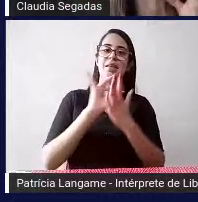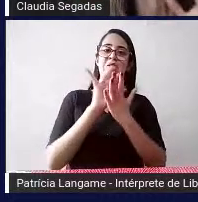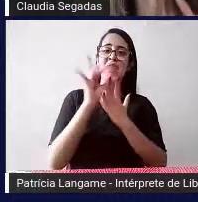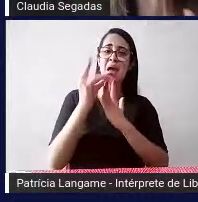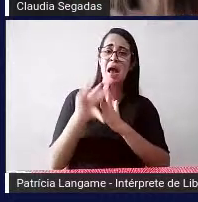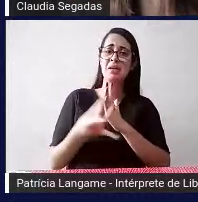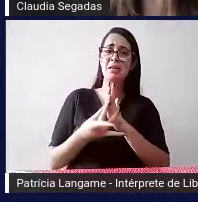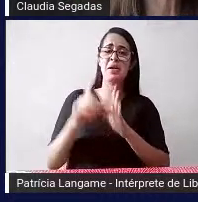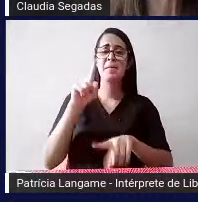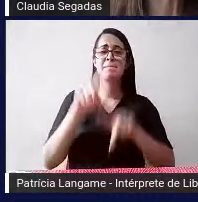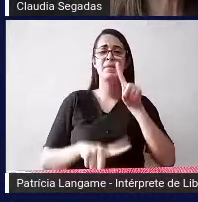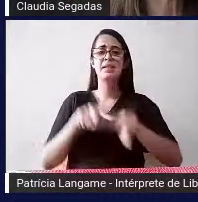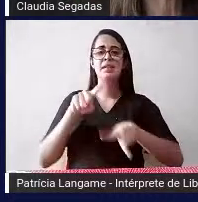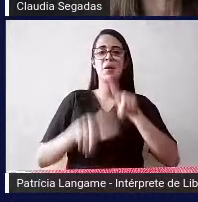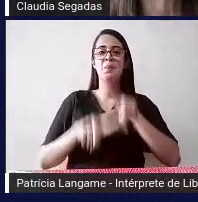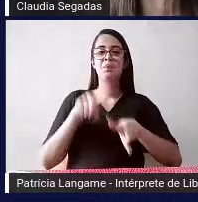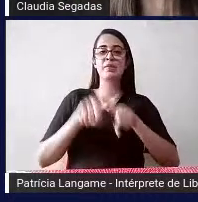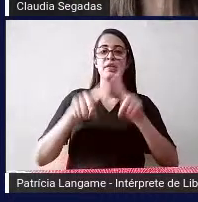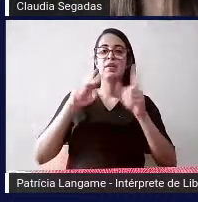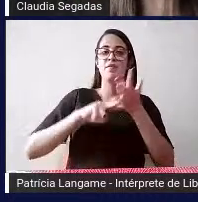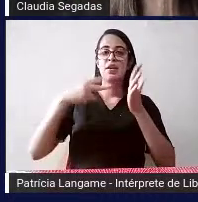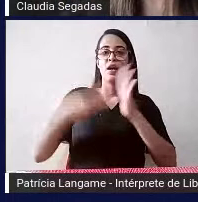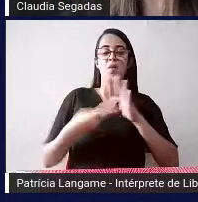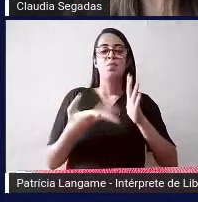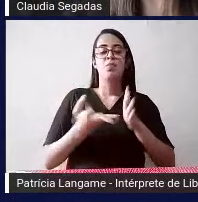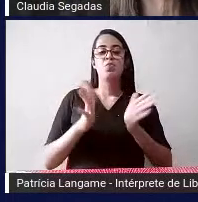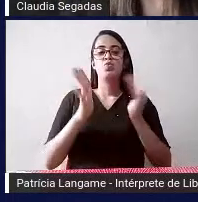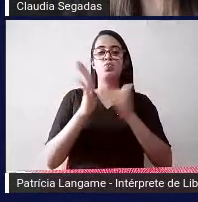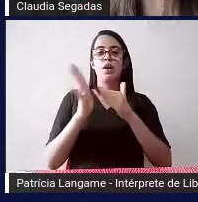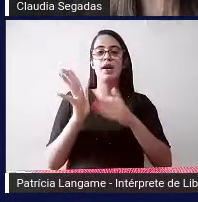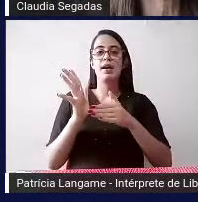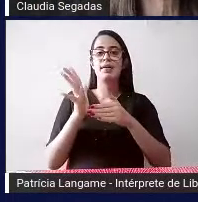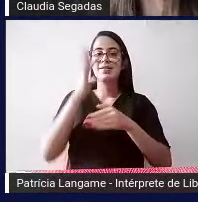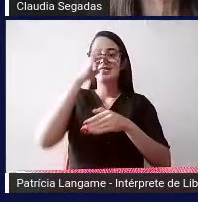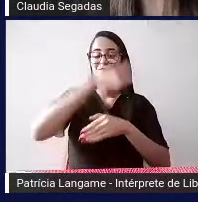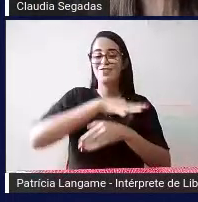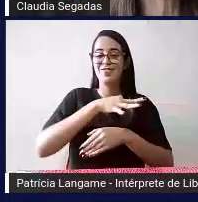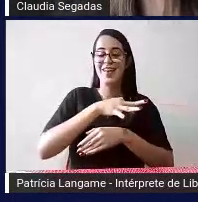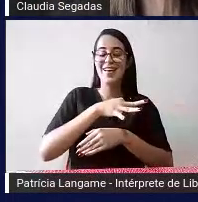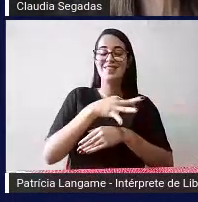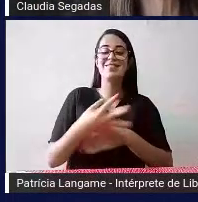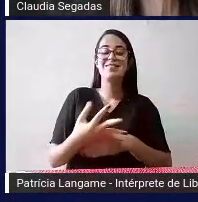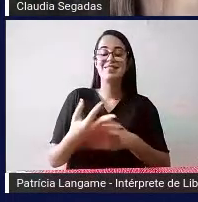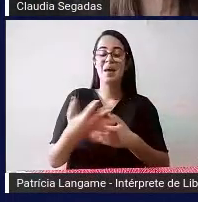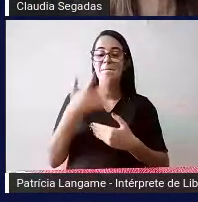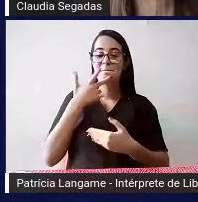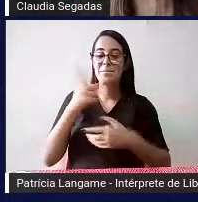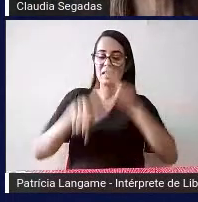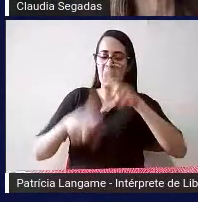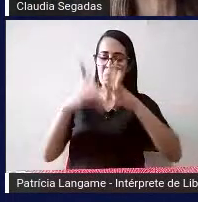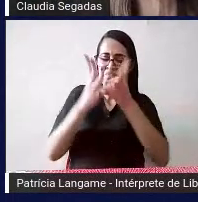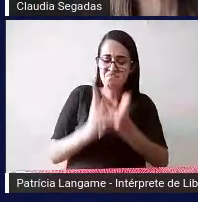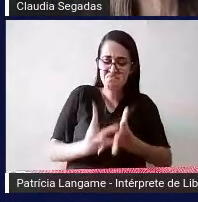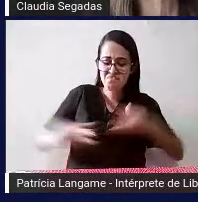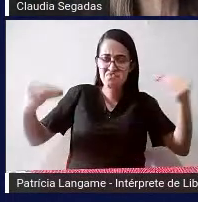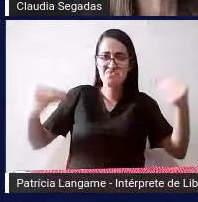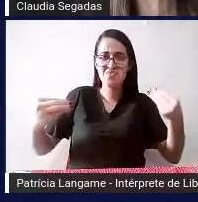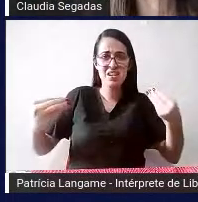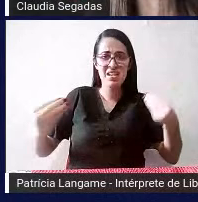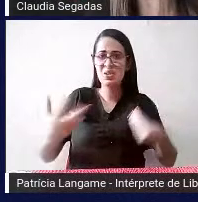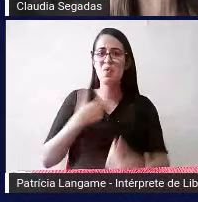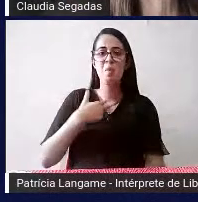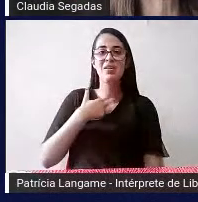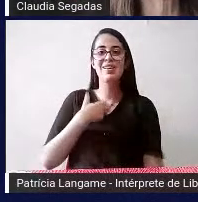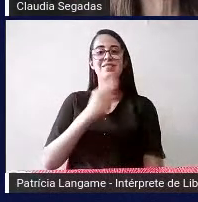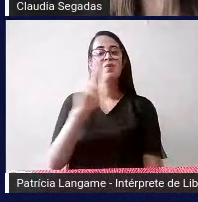significa e por fim a resistência então materiais que se deterioram muito rapidamente eles não vão poder ser utilizados com outros alunos